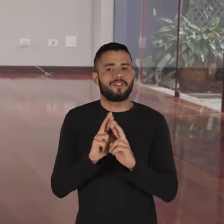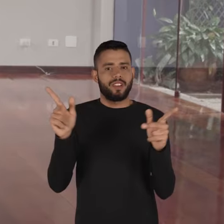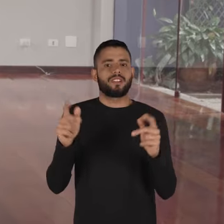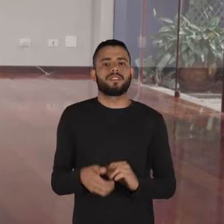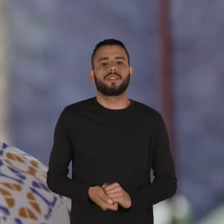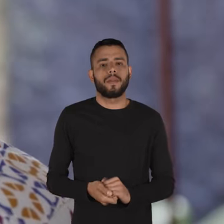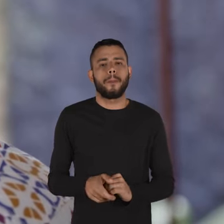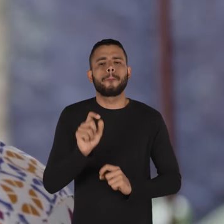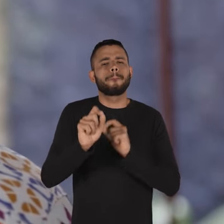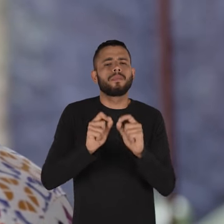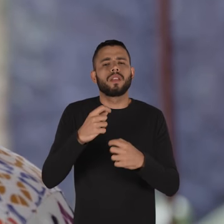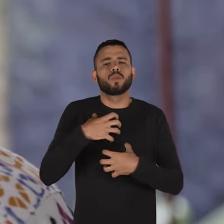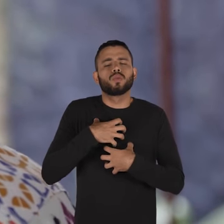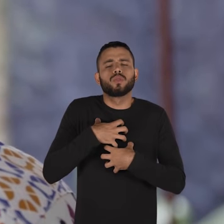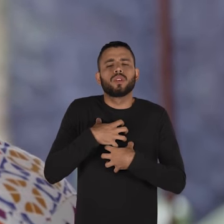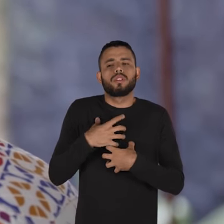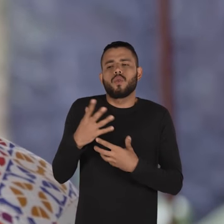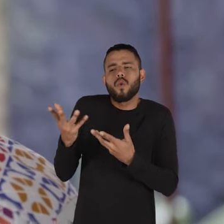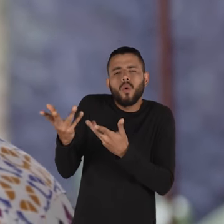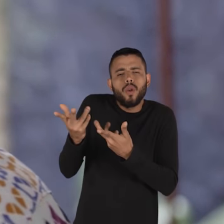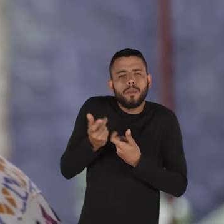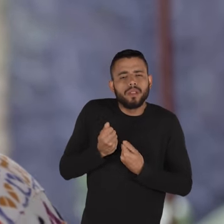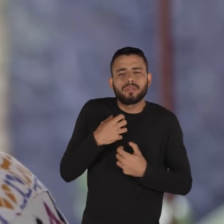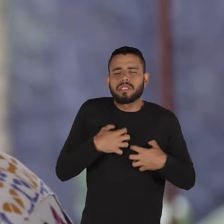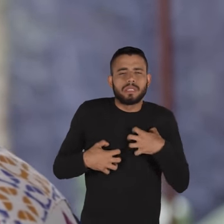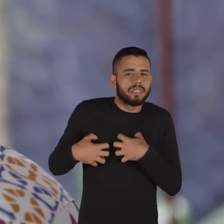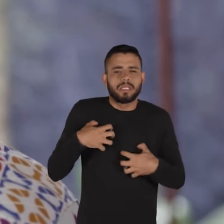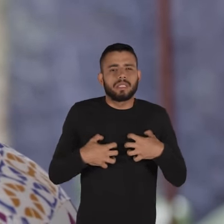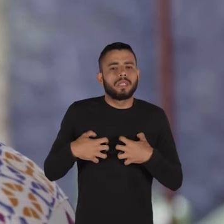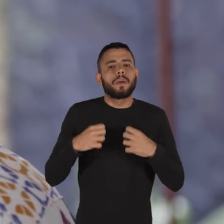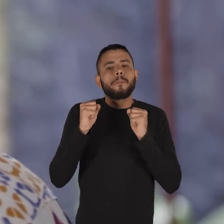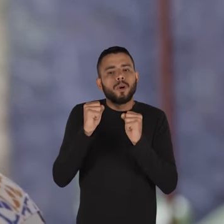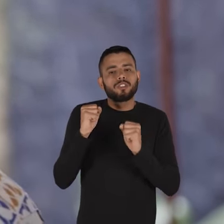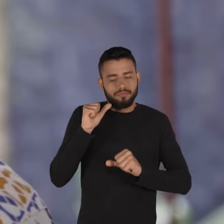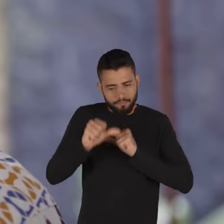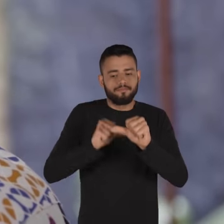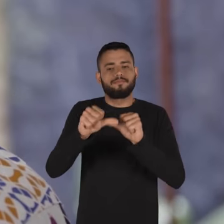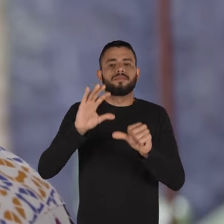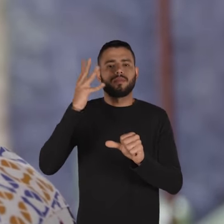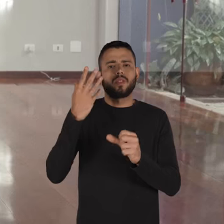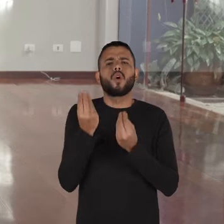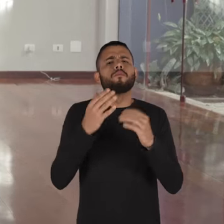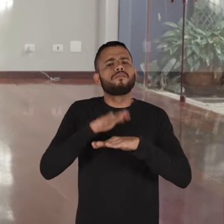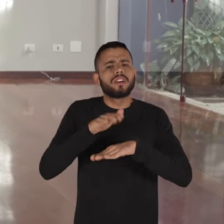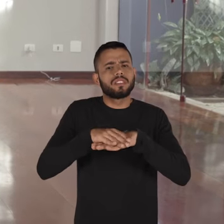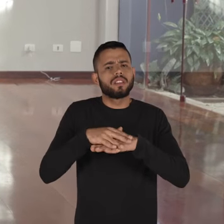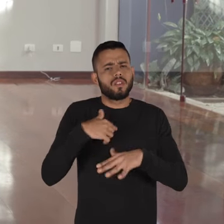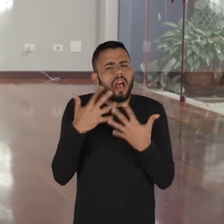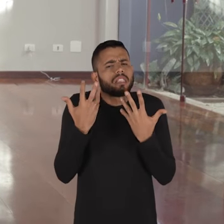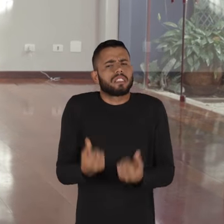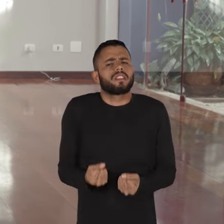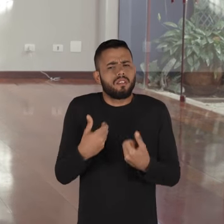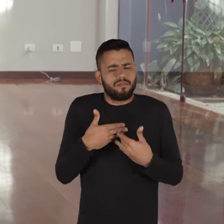outra forma Túlio é pelo desconforto e o acolhimento desse desconforto que pode se gerar essa transformação como fazer isso?